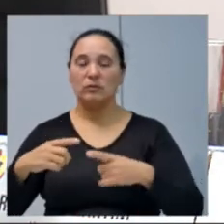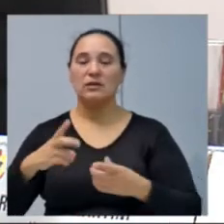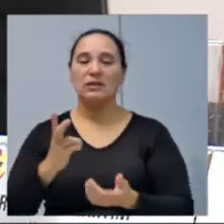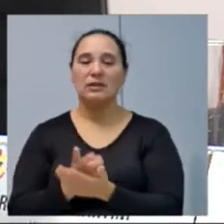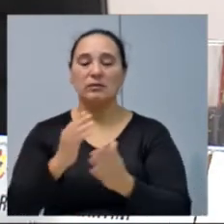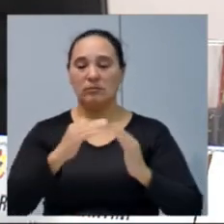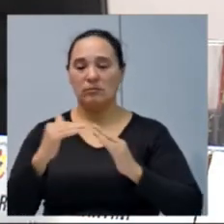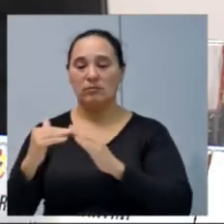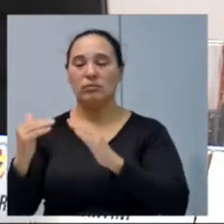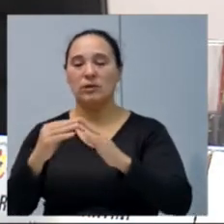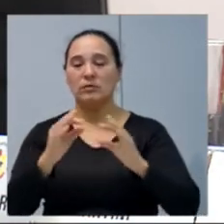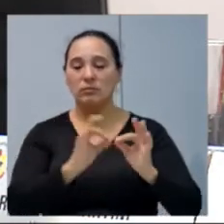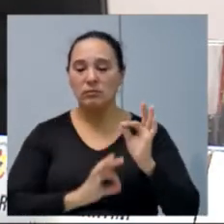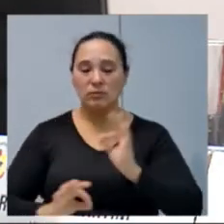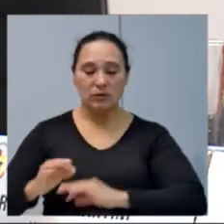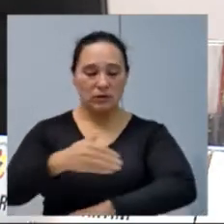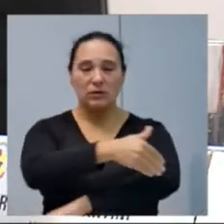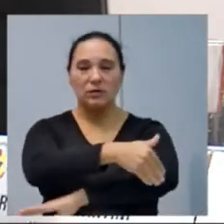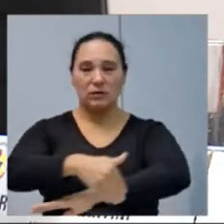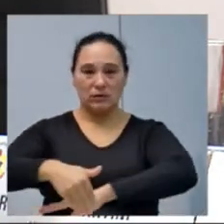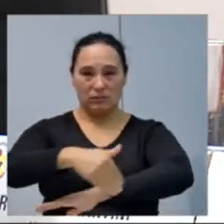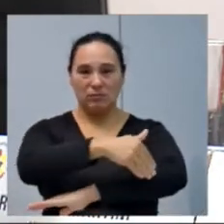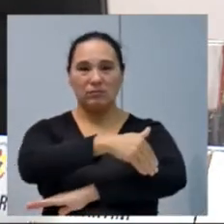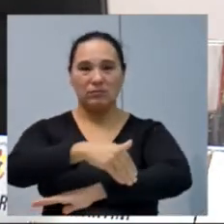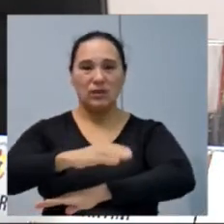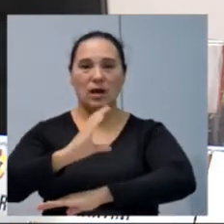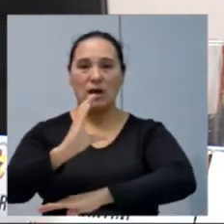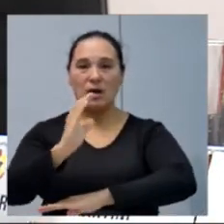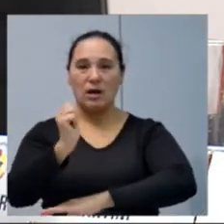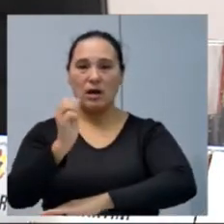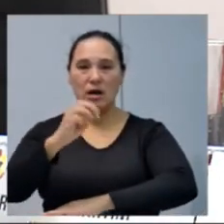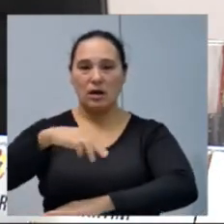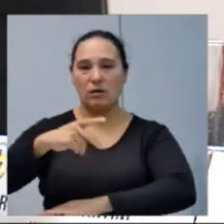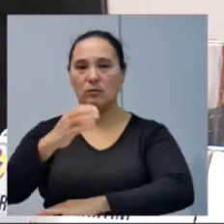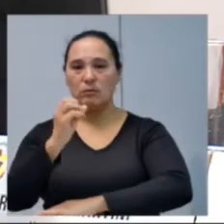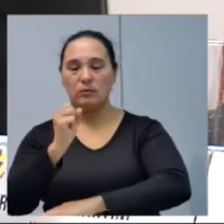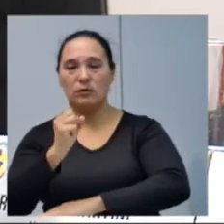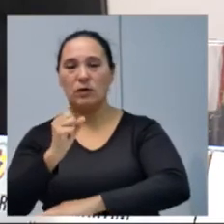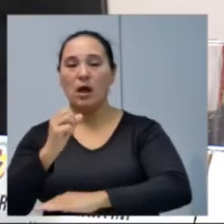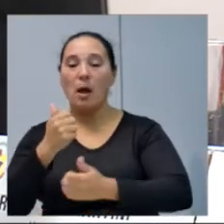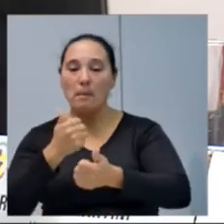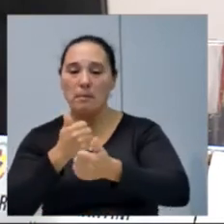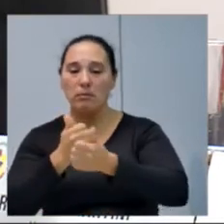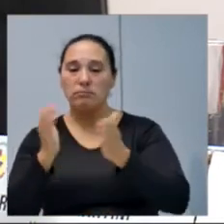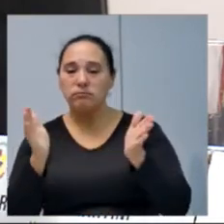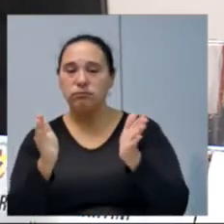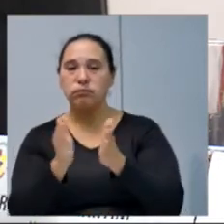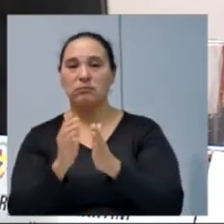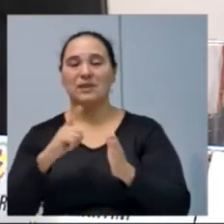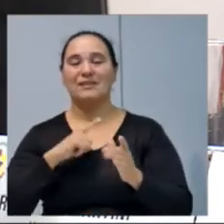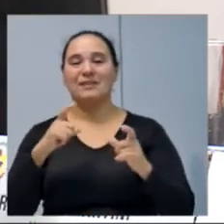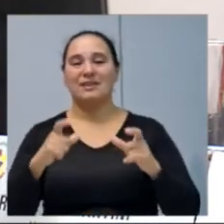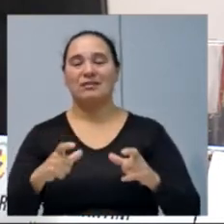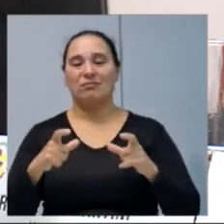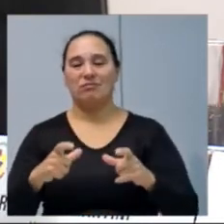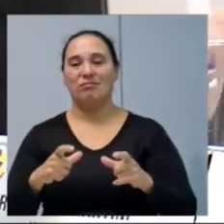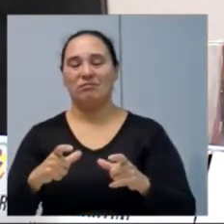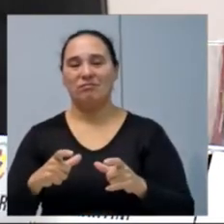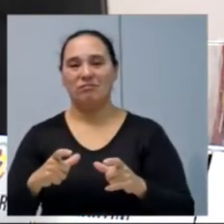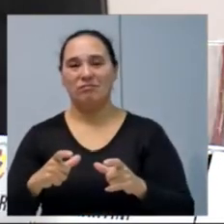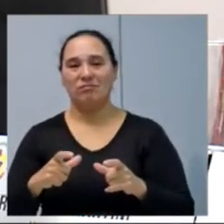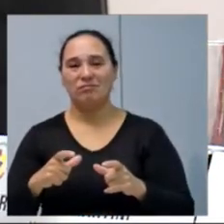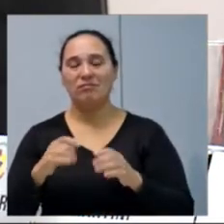a recuperação desta rua, Campos de Palmas. É um trecho curto, mas que tem alguns locais lá, que, infelizmente,